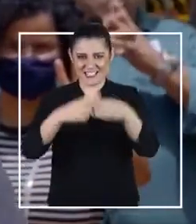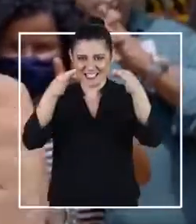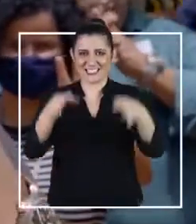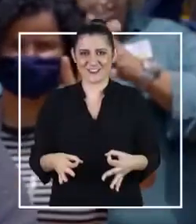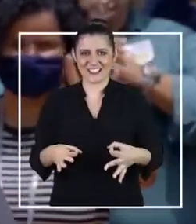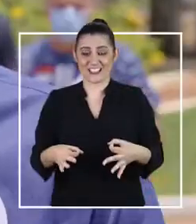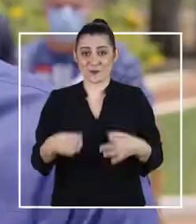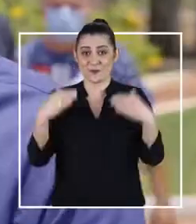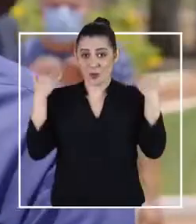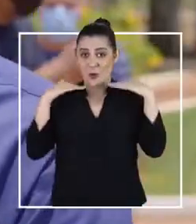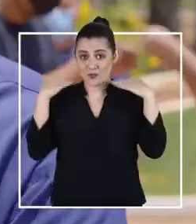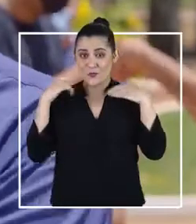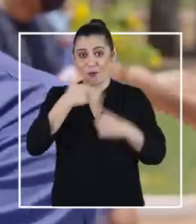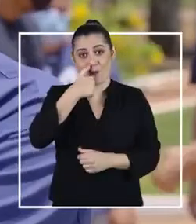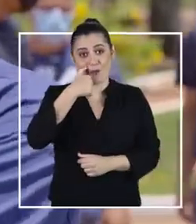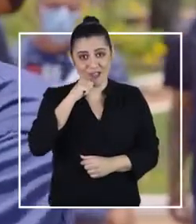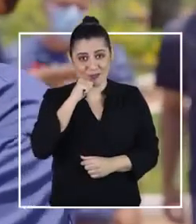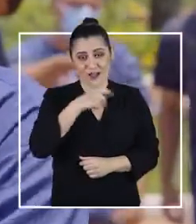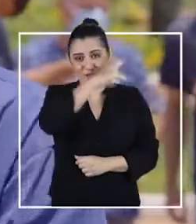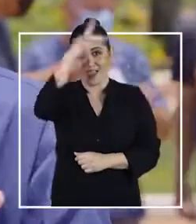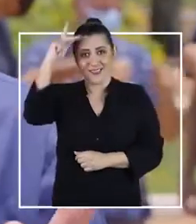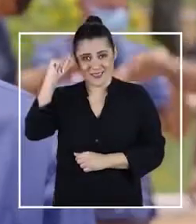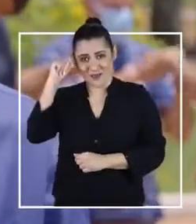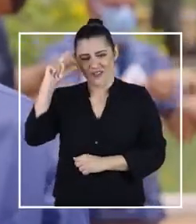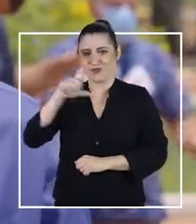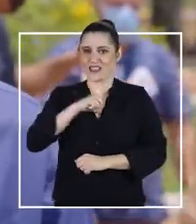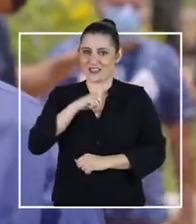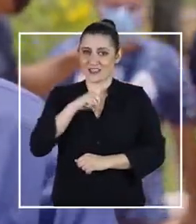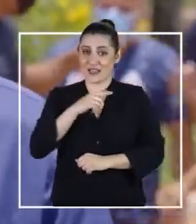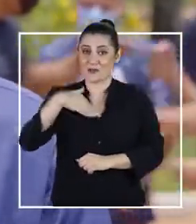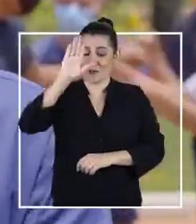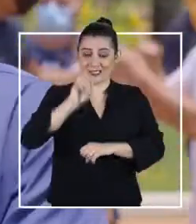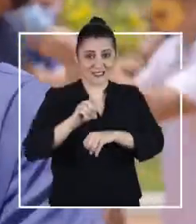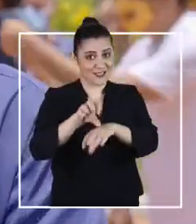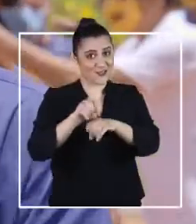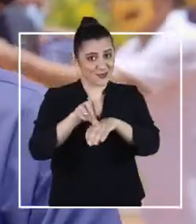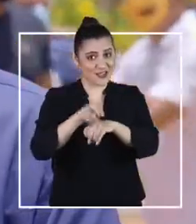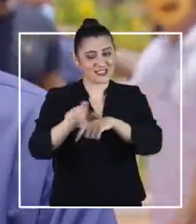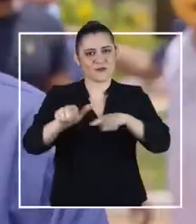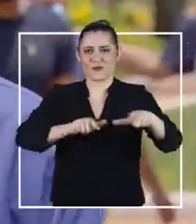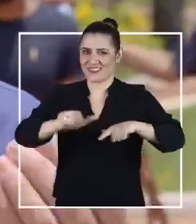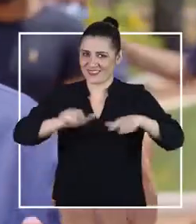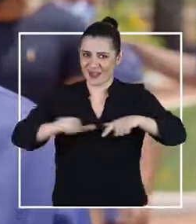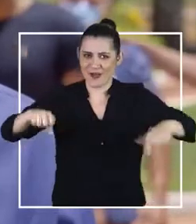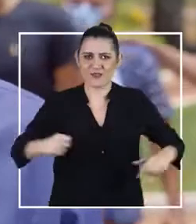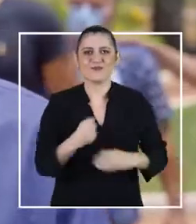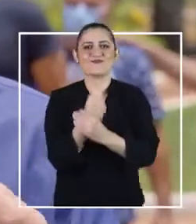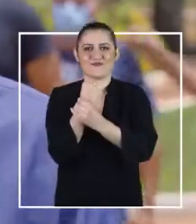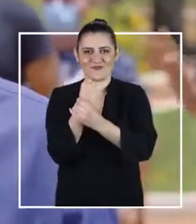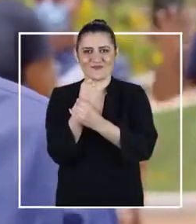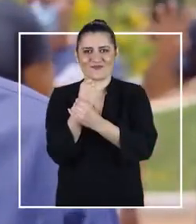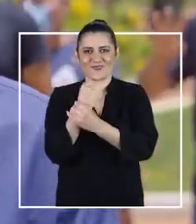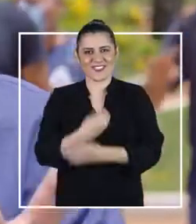parceria que deu certo. Com a Socorro e o Eduardo na prefeitura, teremos mais educação, trabalho,